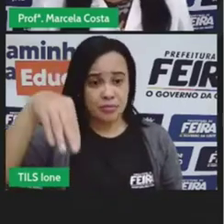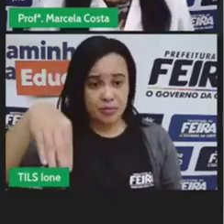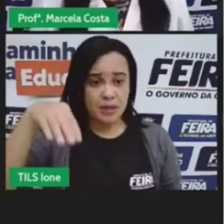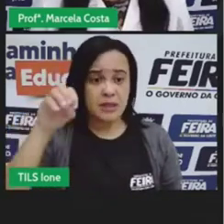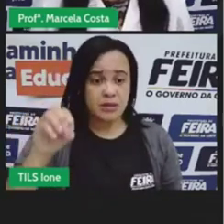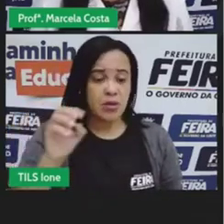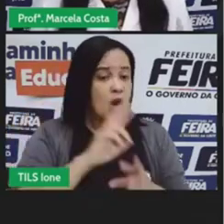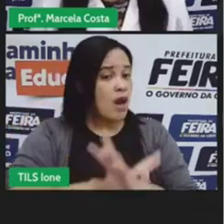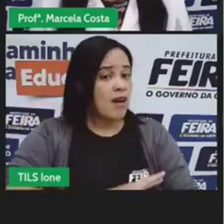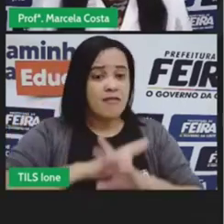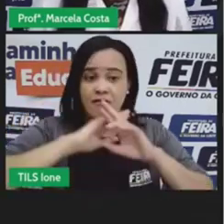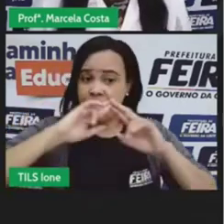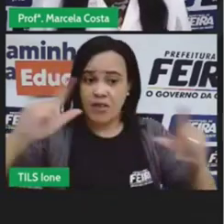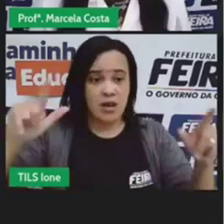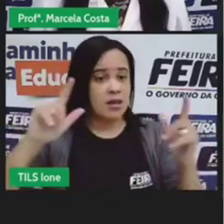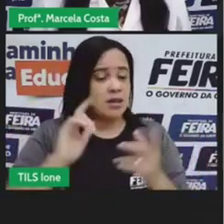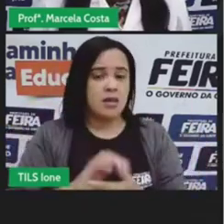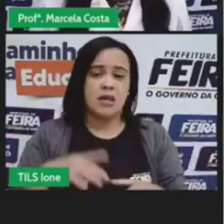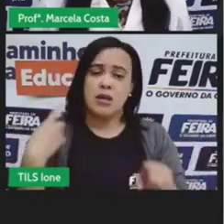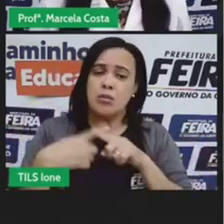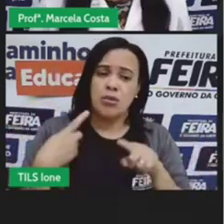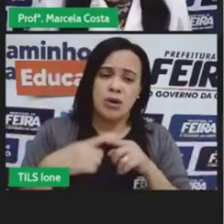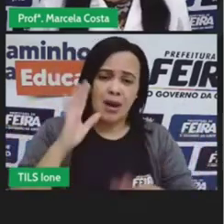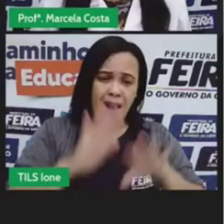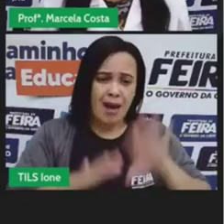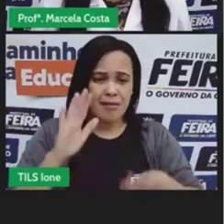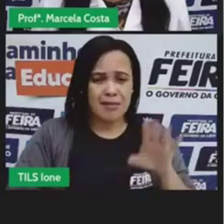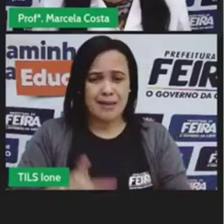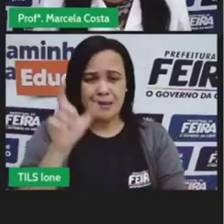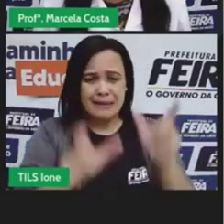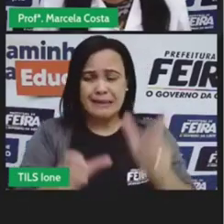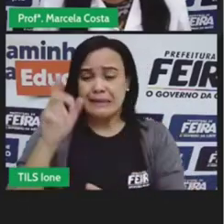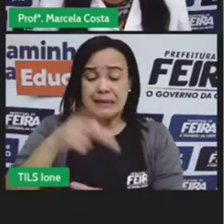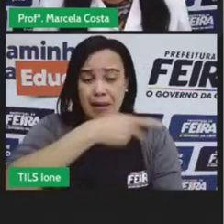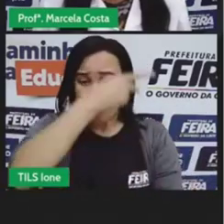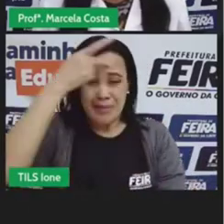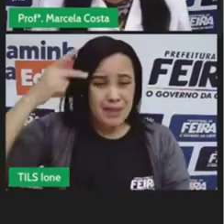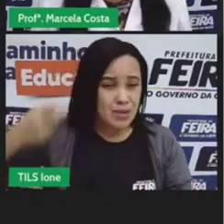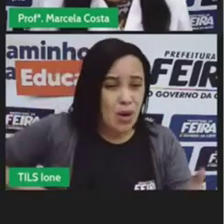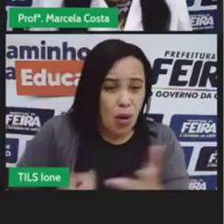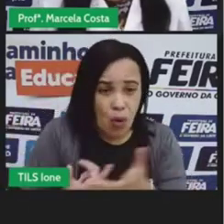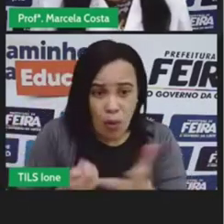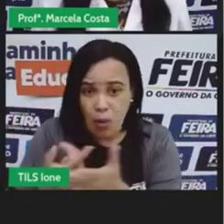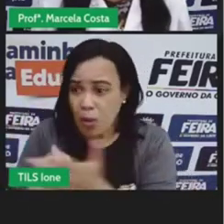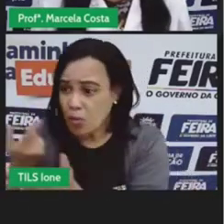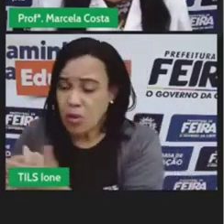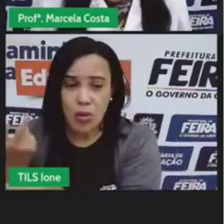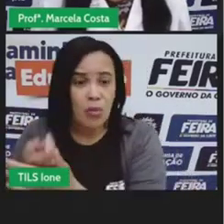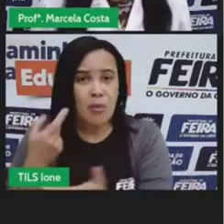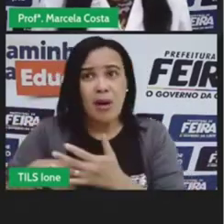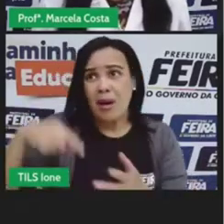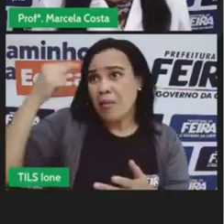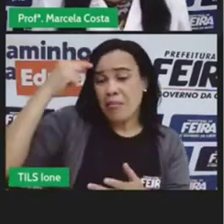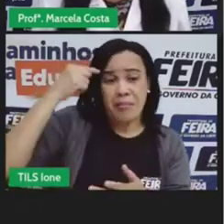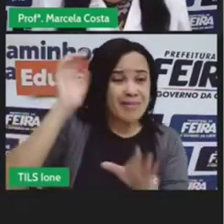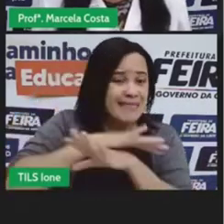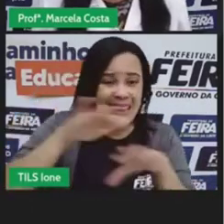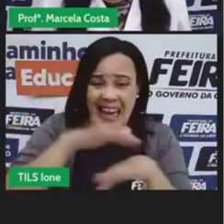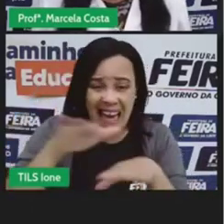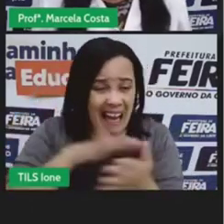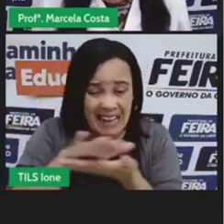adquire diversos serviços, diversos produtos de maneira descontrolada, sem pensar na